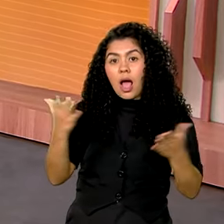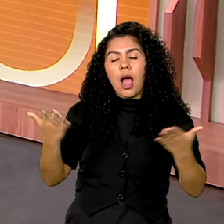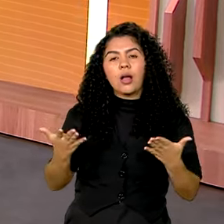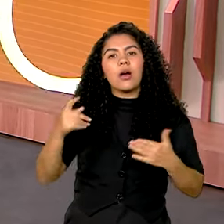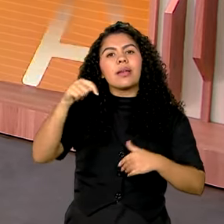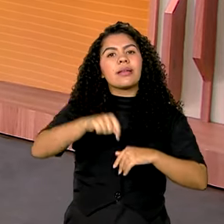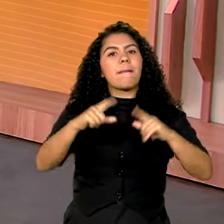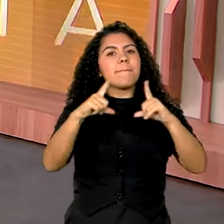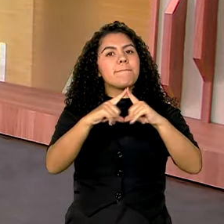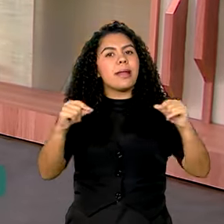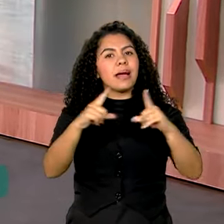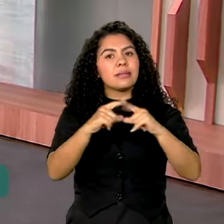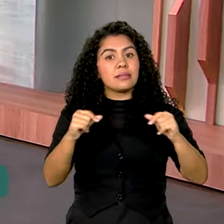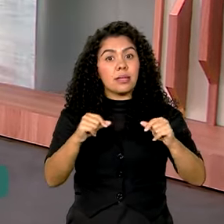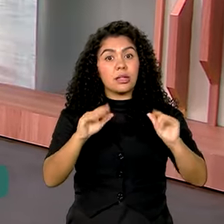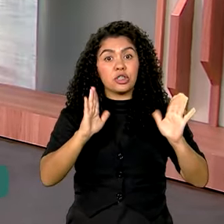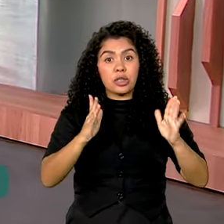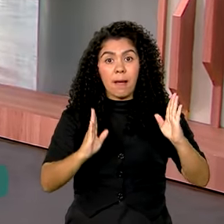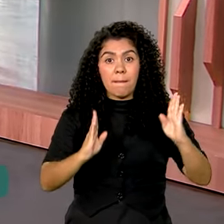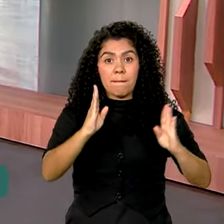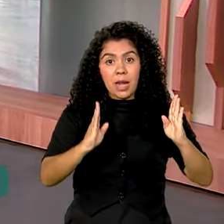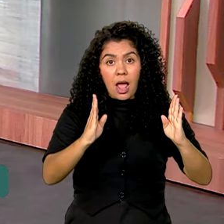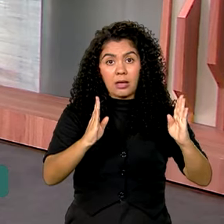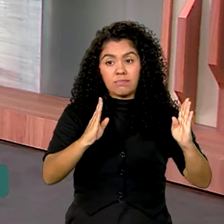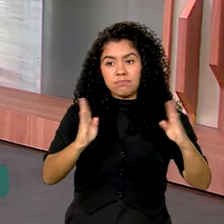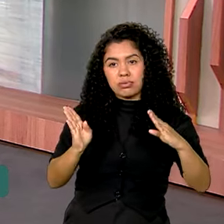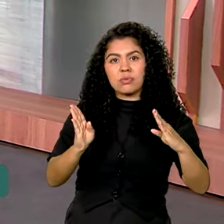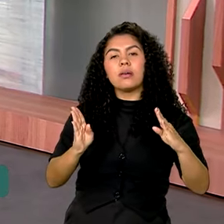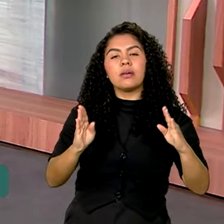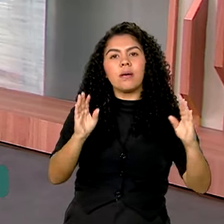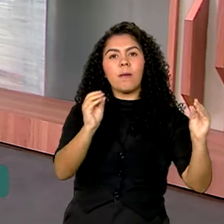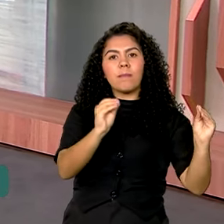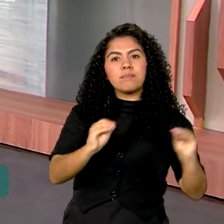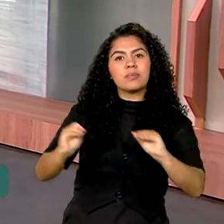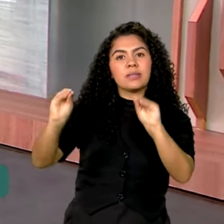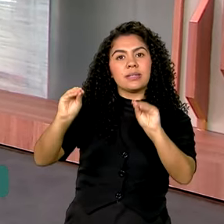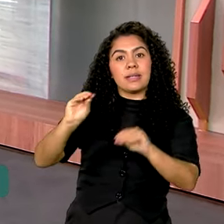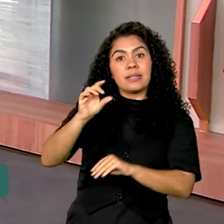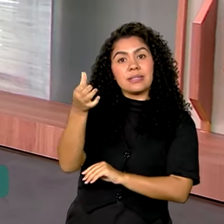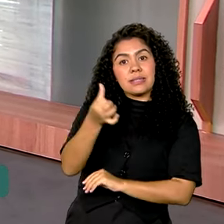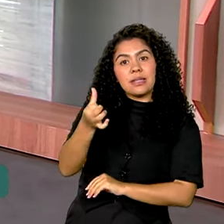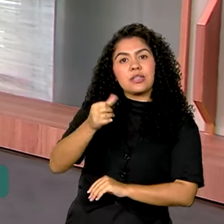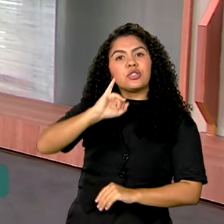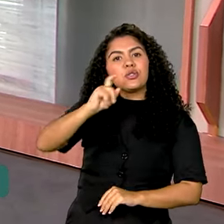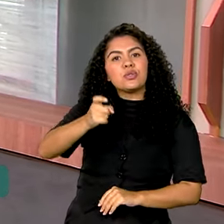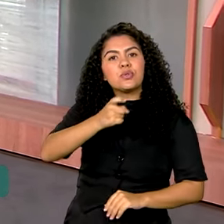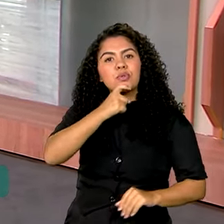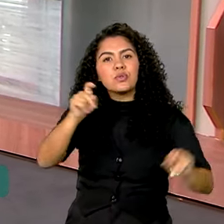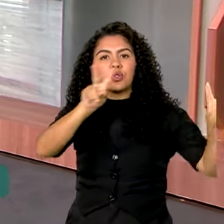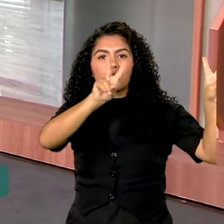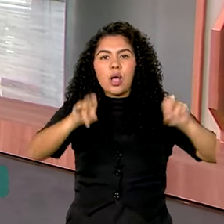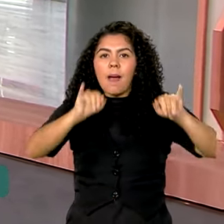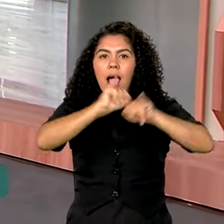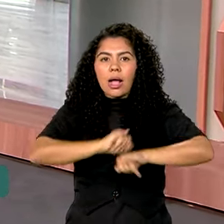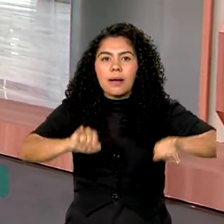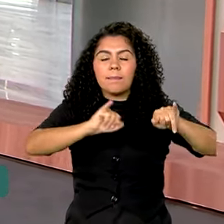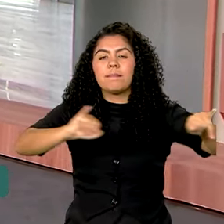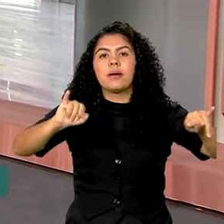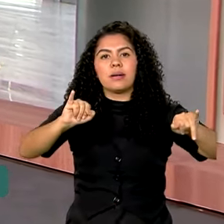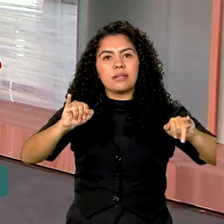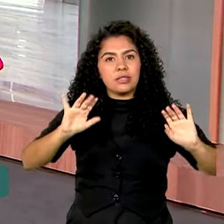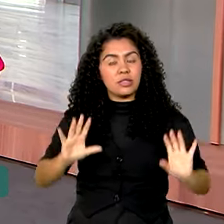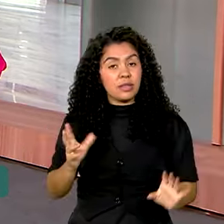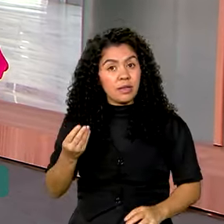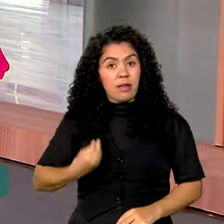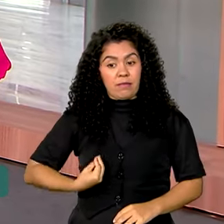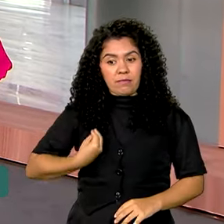Brasília, porque foram prorrogadas, até o dia 6 de julho, as inscrições para a campanha Júlio Cultura Viva, destinada aos pontos de